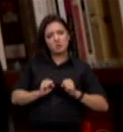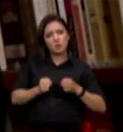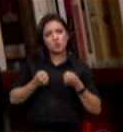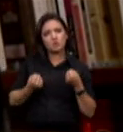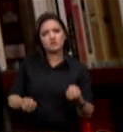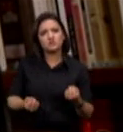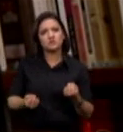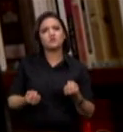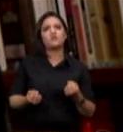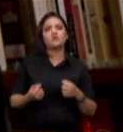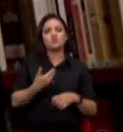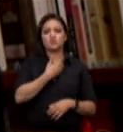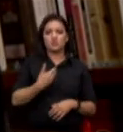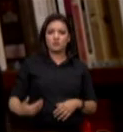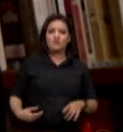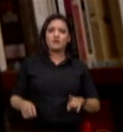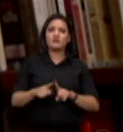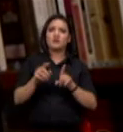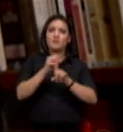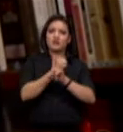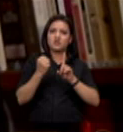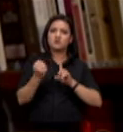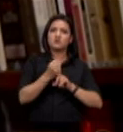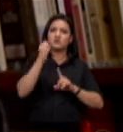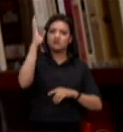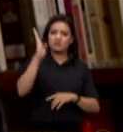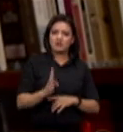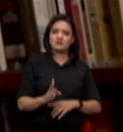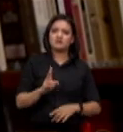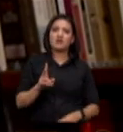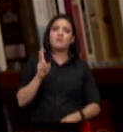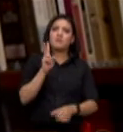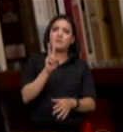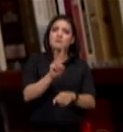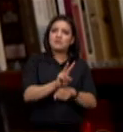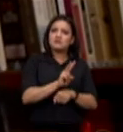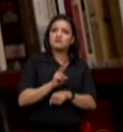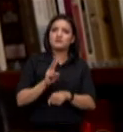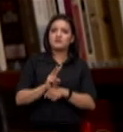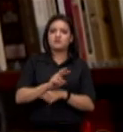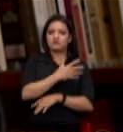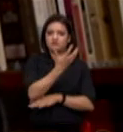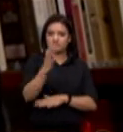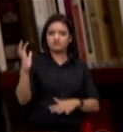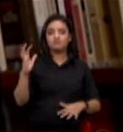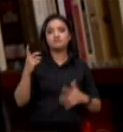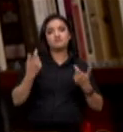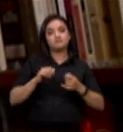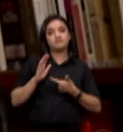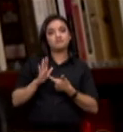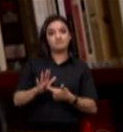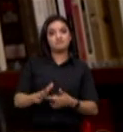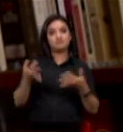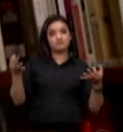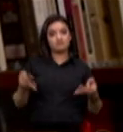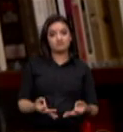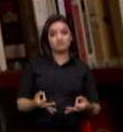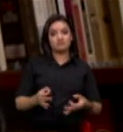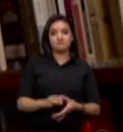sociedade brasileira para a preservação da floresta e nós temos que demonstrar esse empenho de uma forma concreta